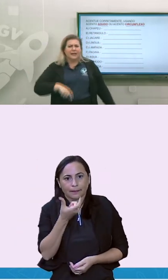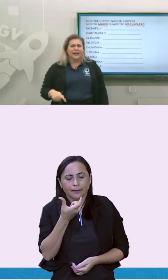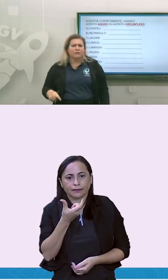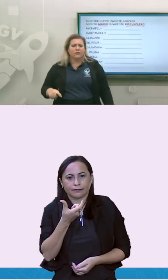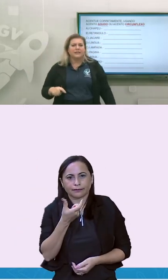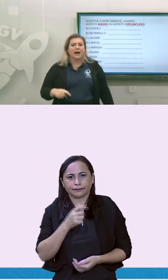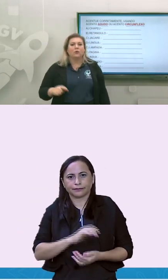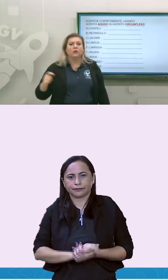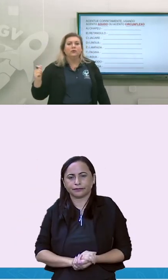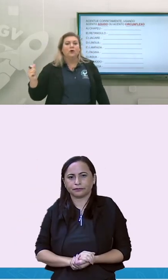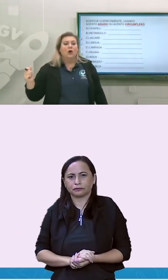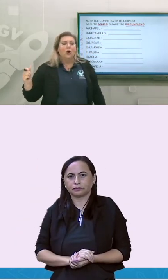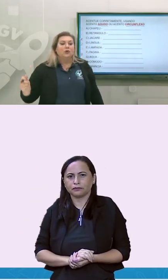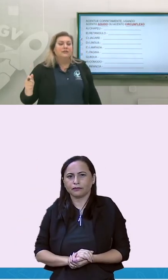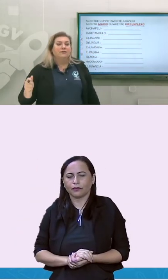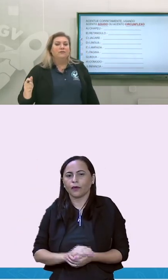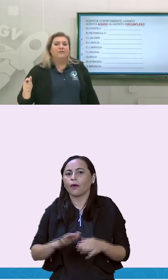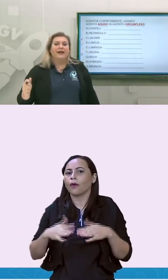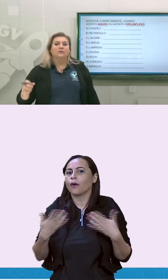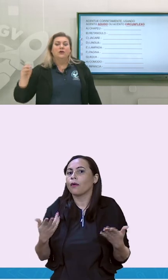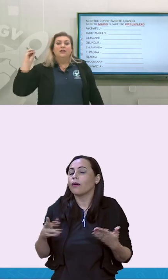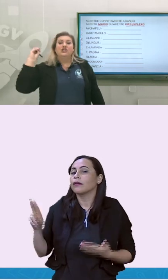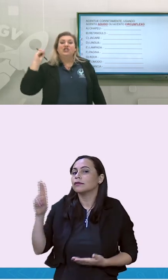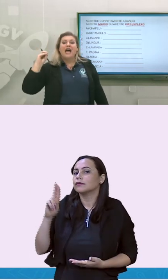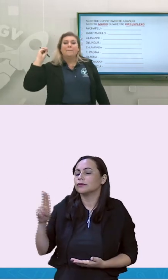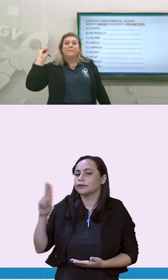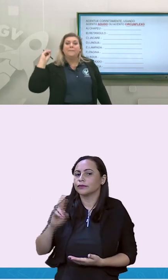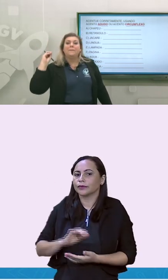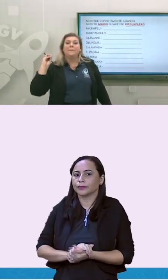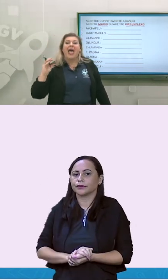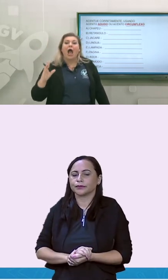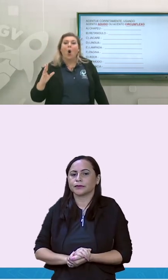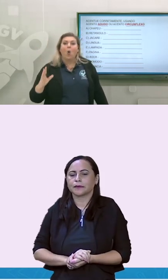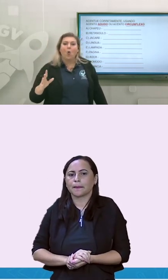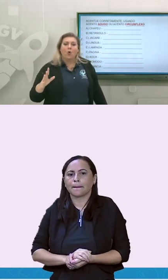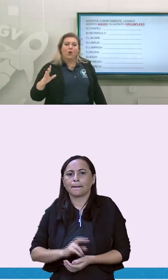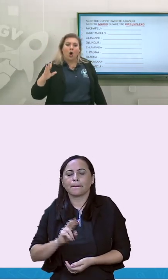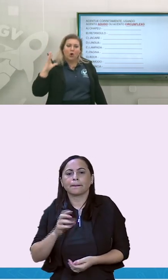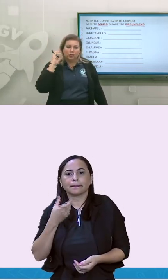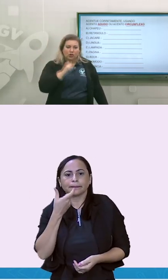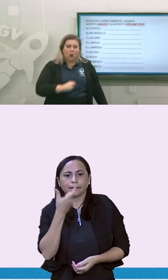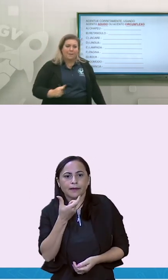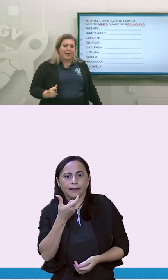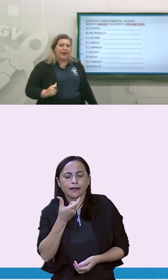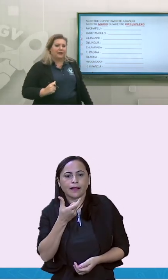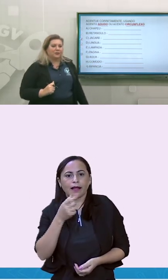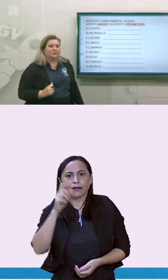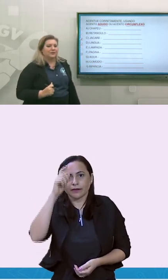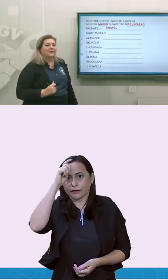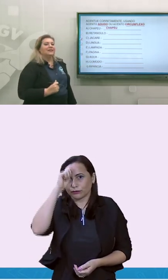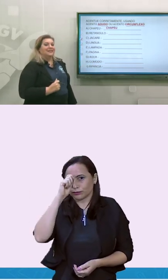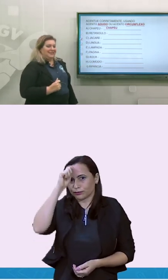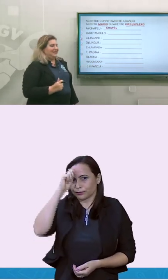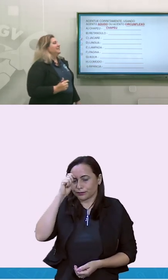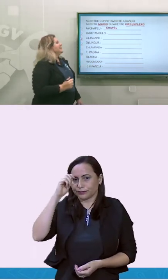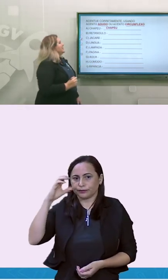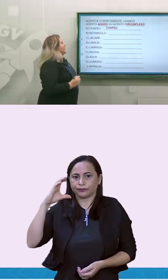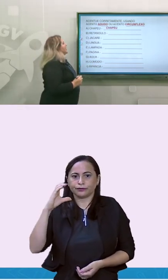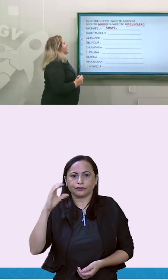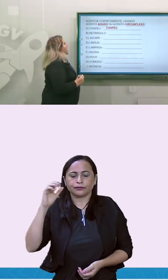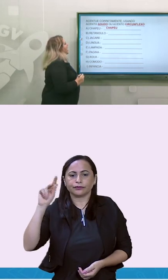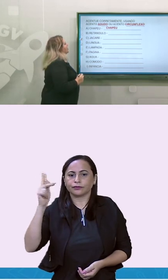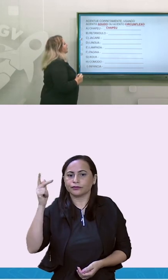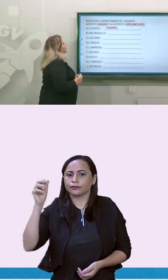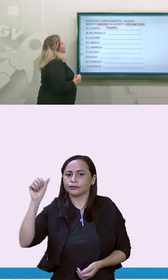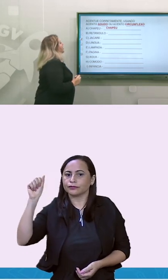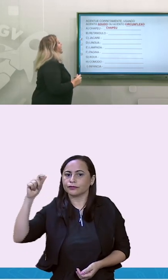Será que eu vou usar agudo ou circunflexo? Chapéu. Ó o som aberto. Isso